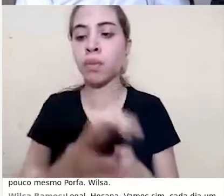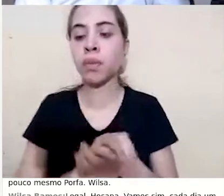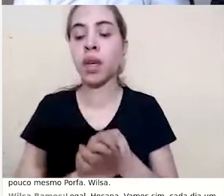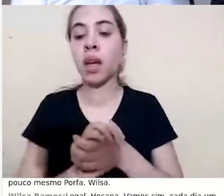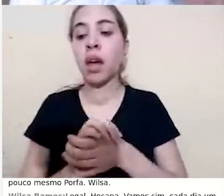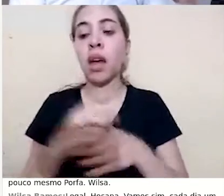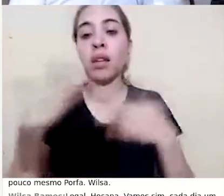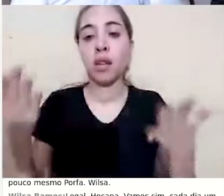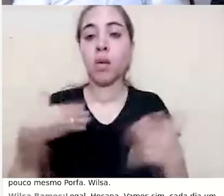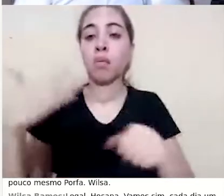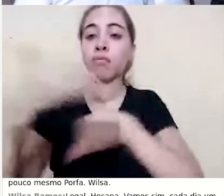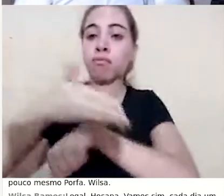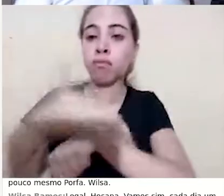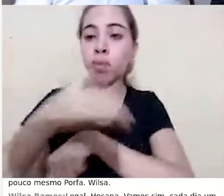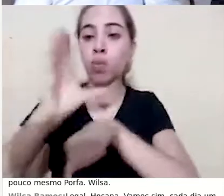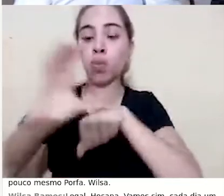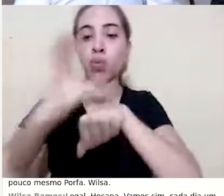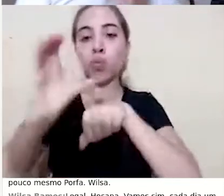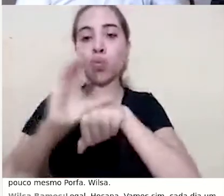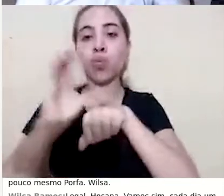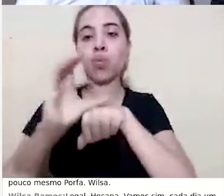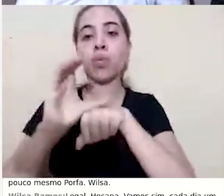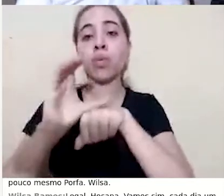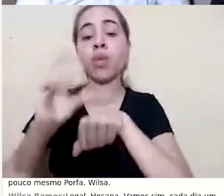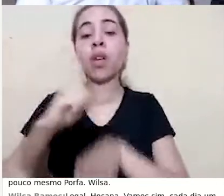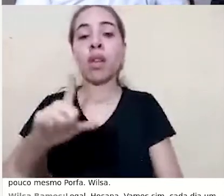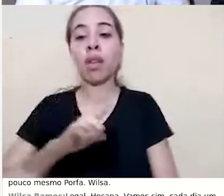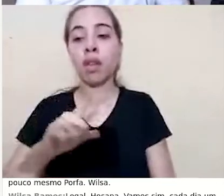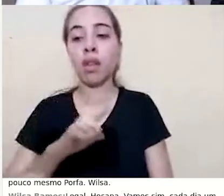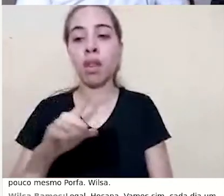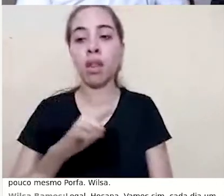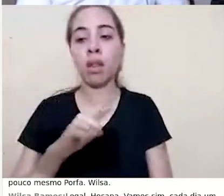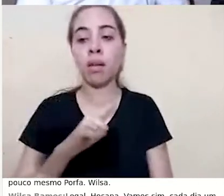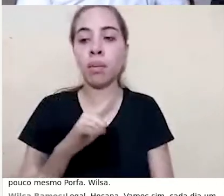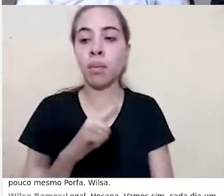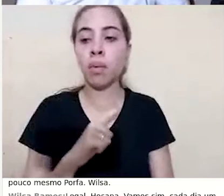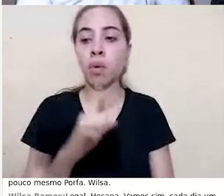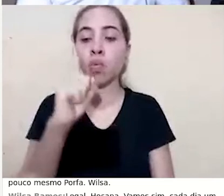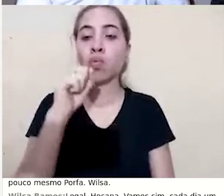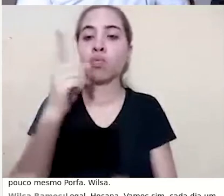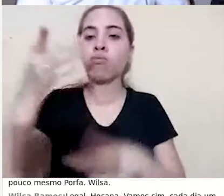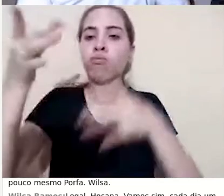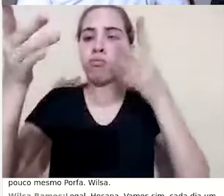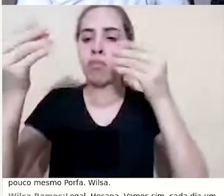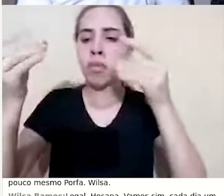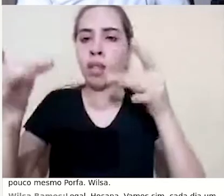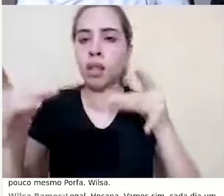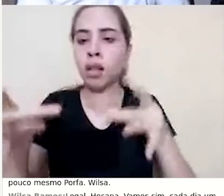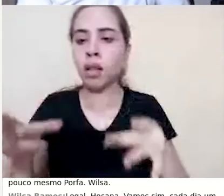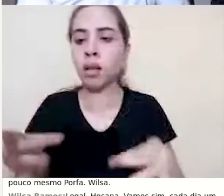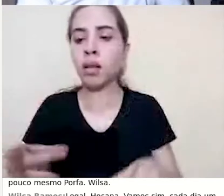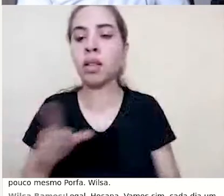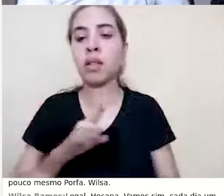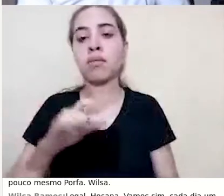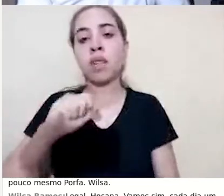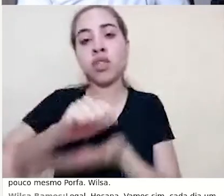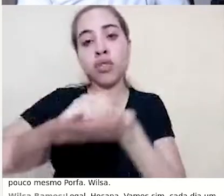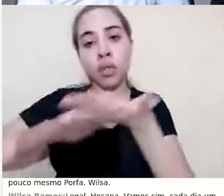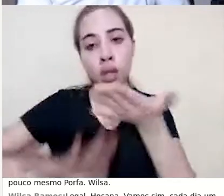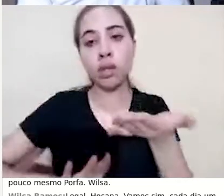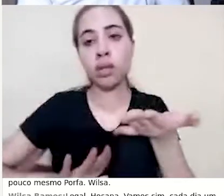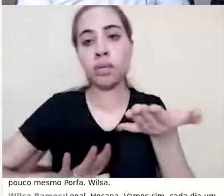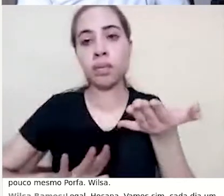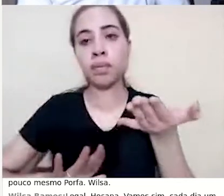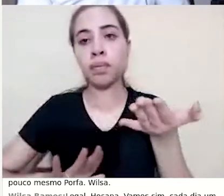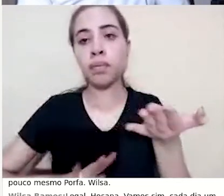participação do curso, eu tenho um detalhamento de participação por atividade, então eu vou pegar o